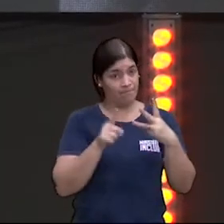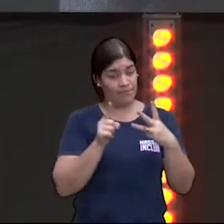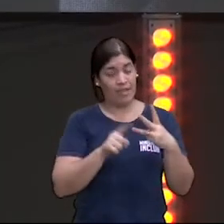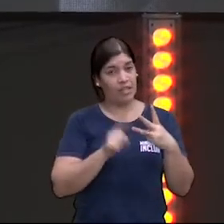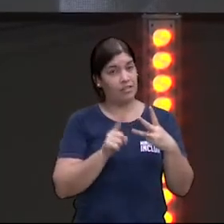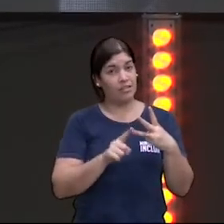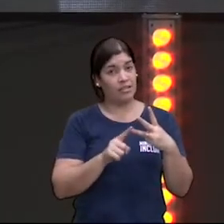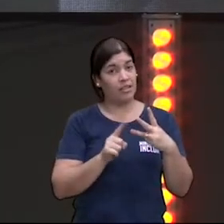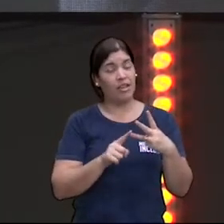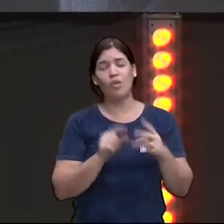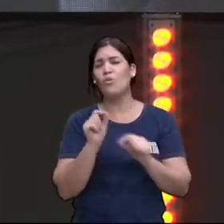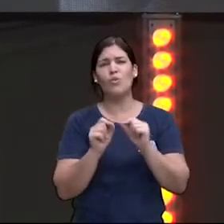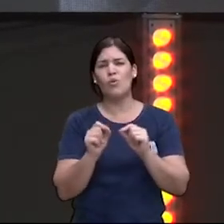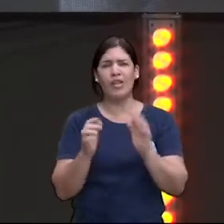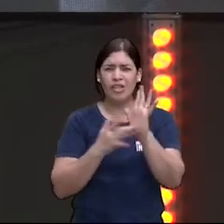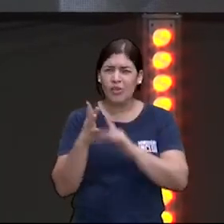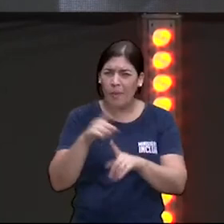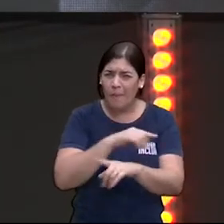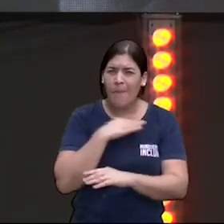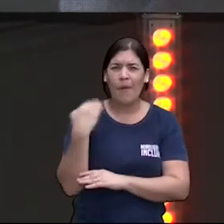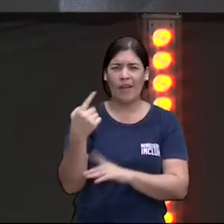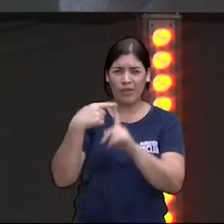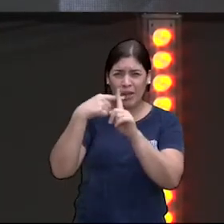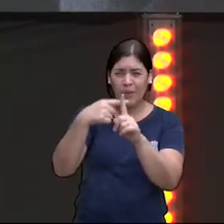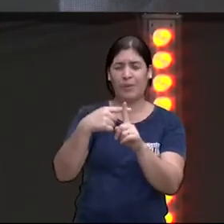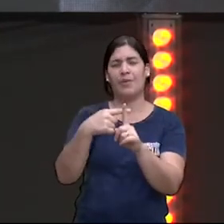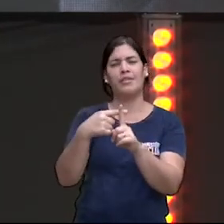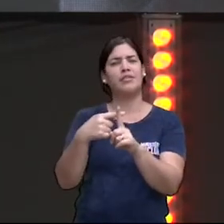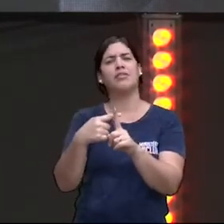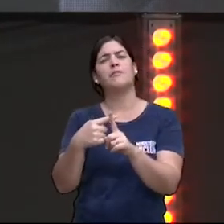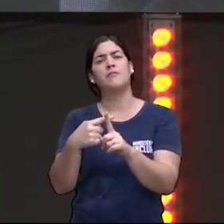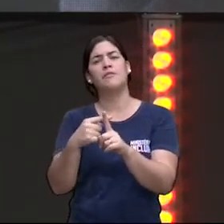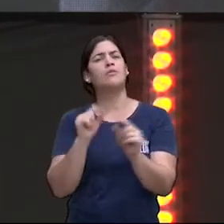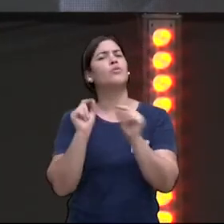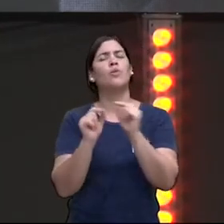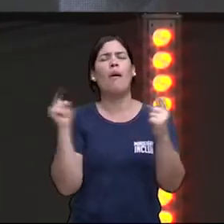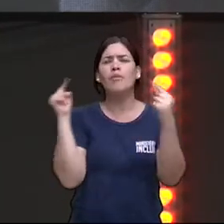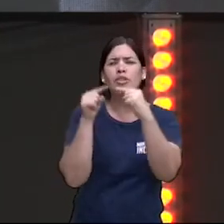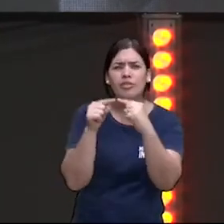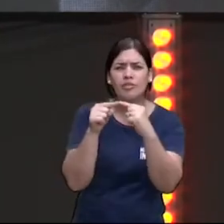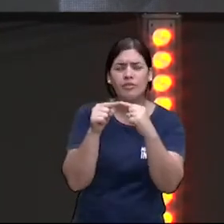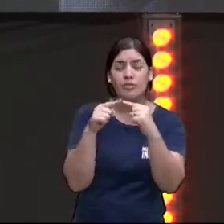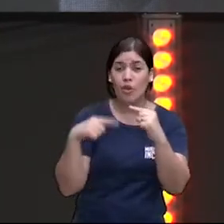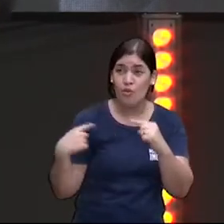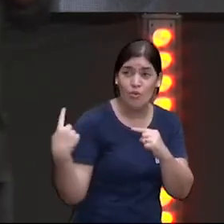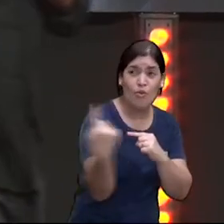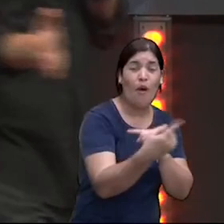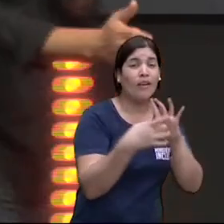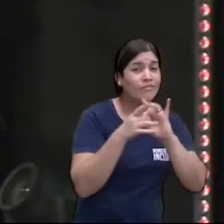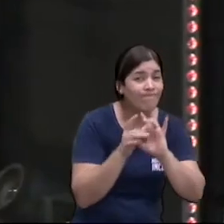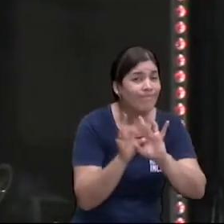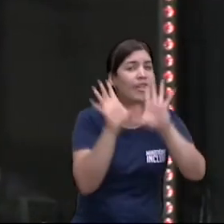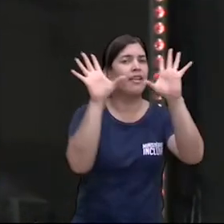porque que Jesus morreu na cruz para nos libertar não só tirar